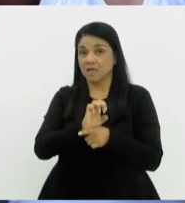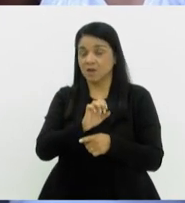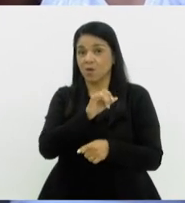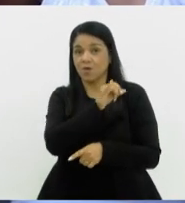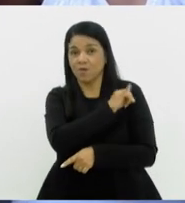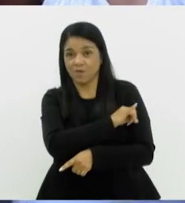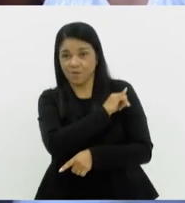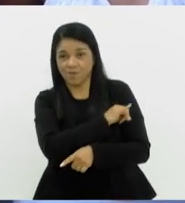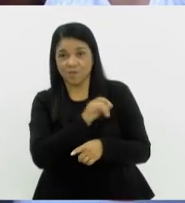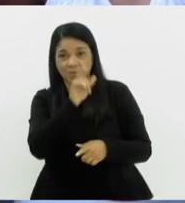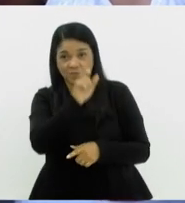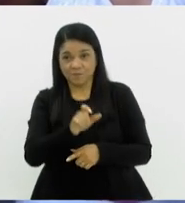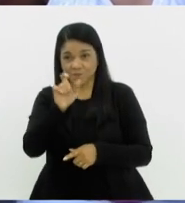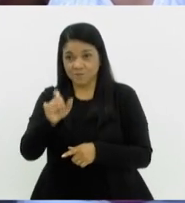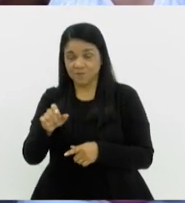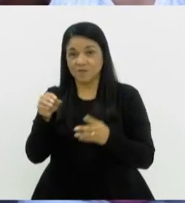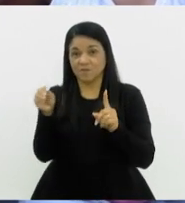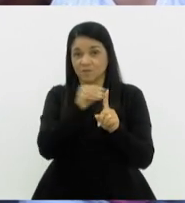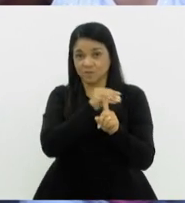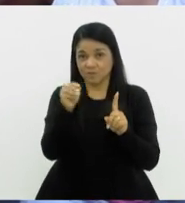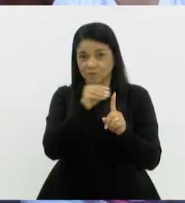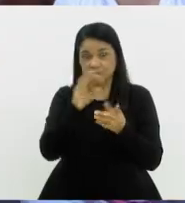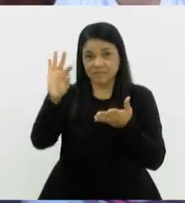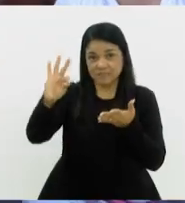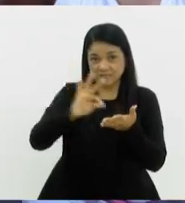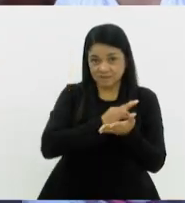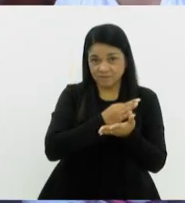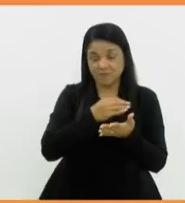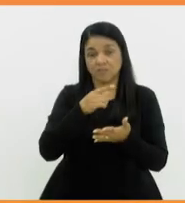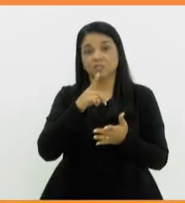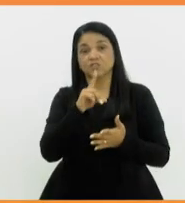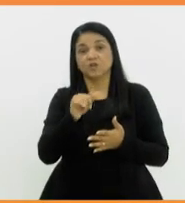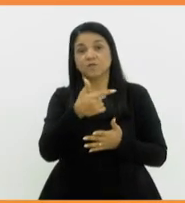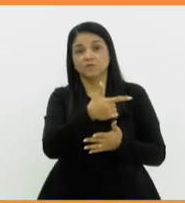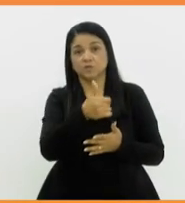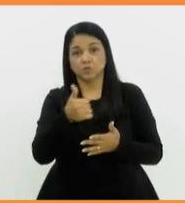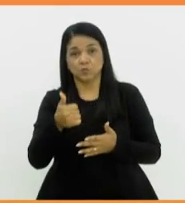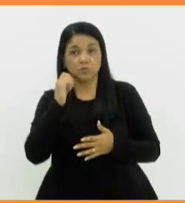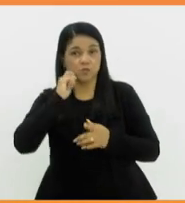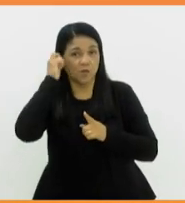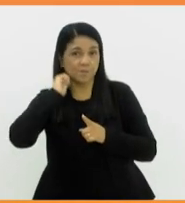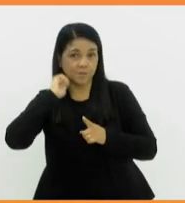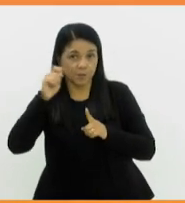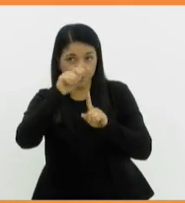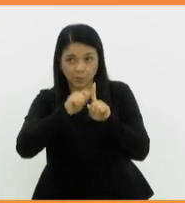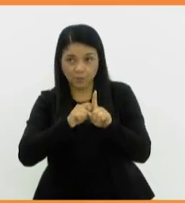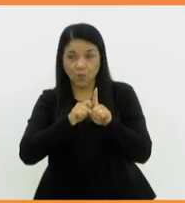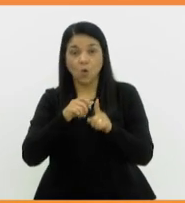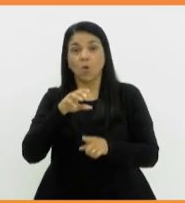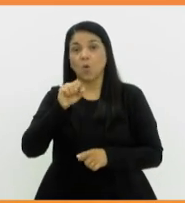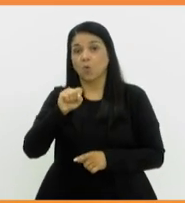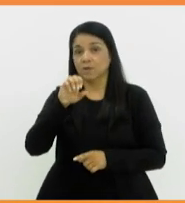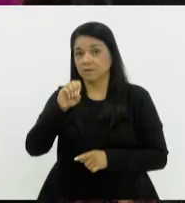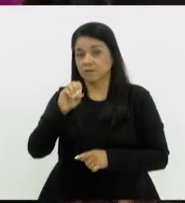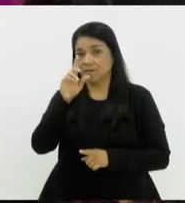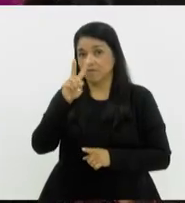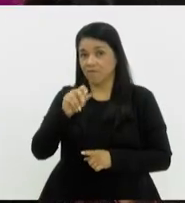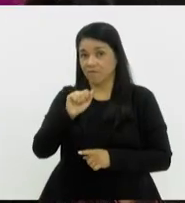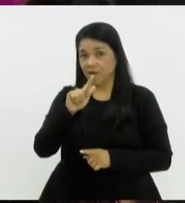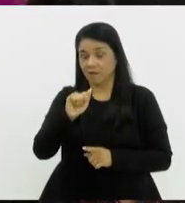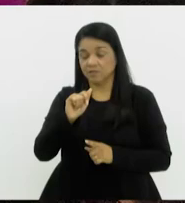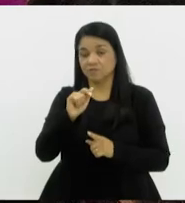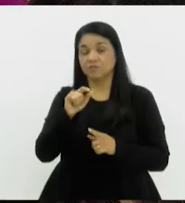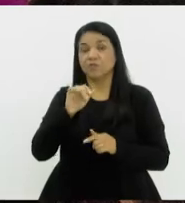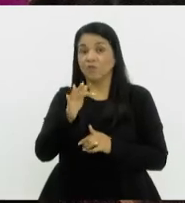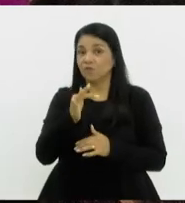vulnerabilidade podem se inscrever até o dia 21 de abril para as 80 vagas oferecidas pelo projeto Gerando o Futuro. As